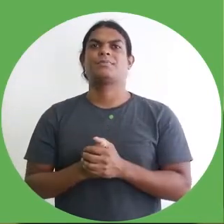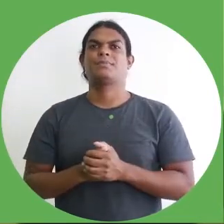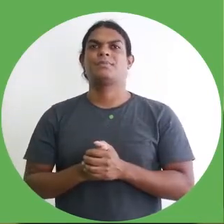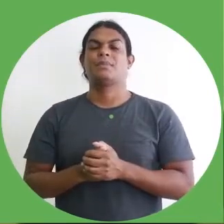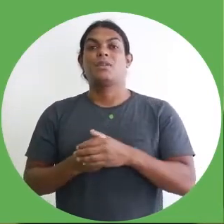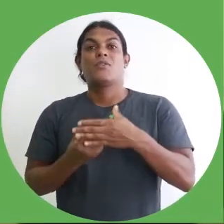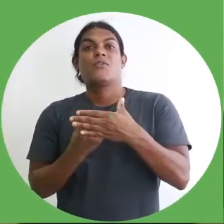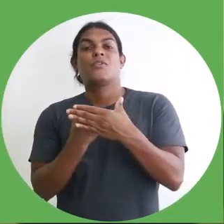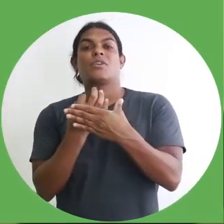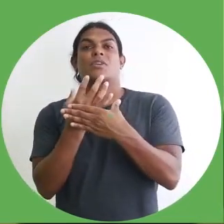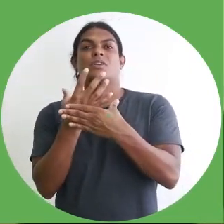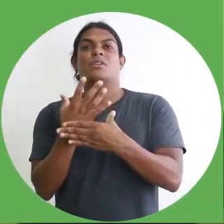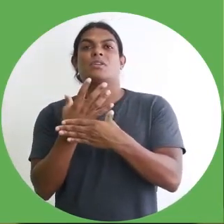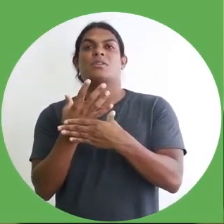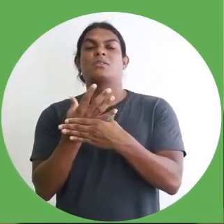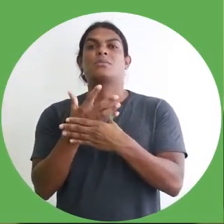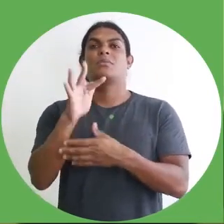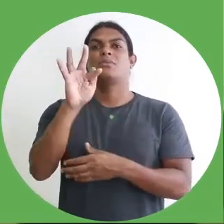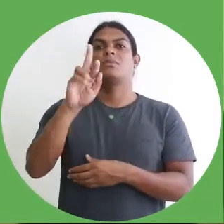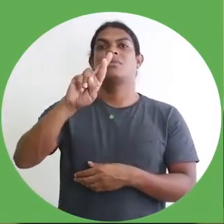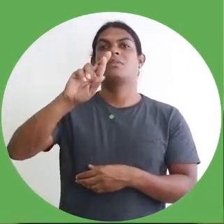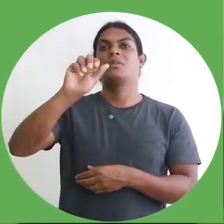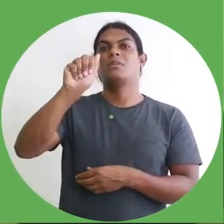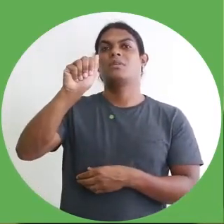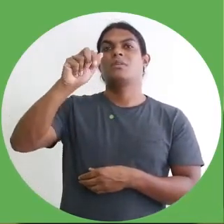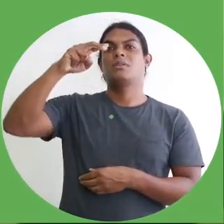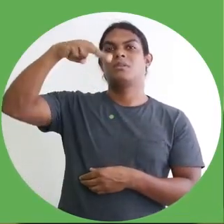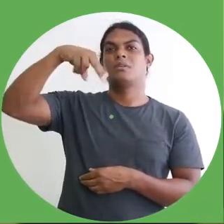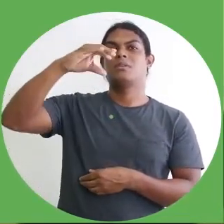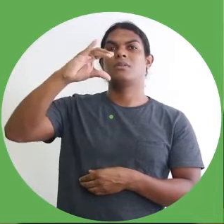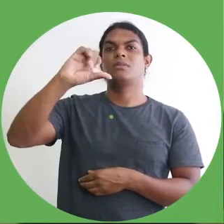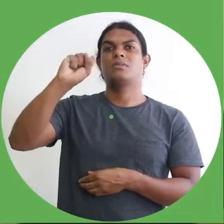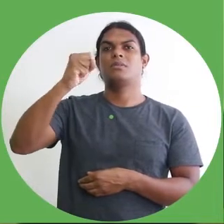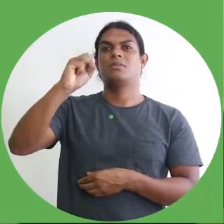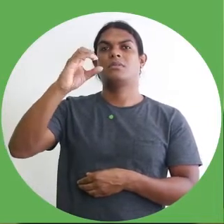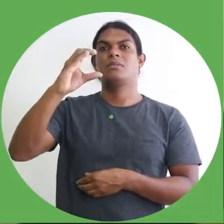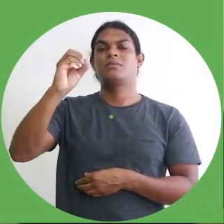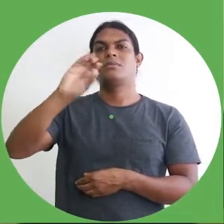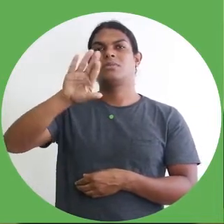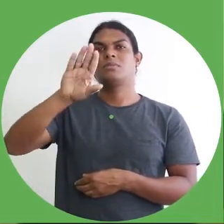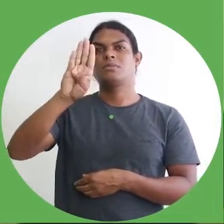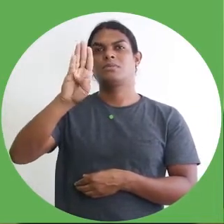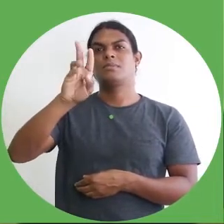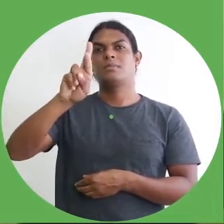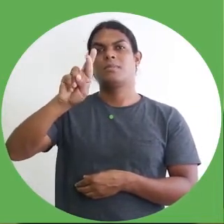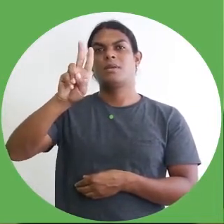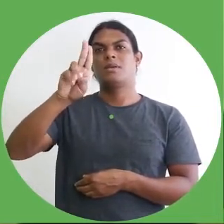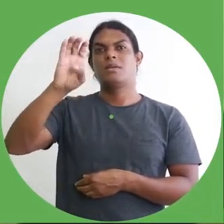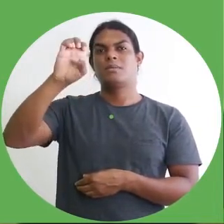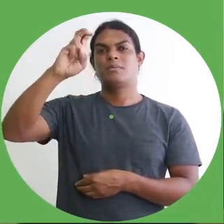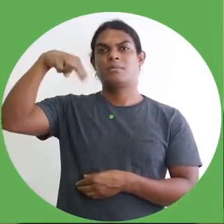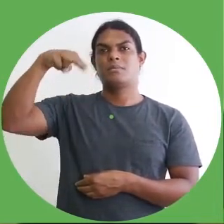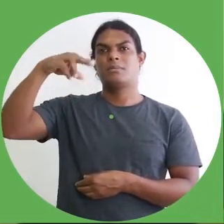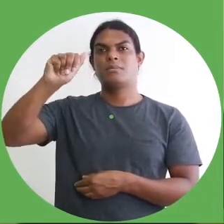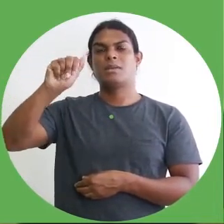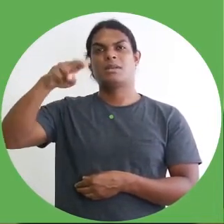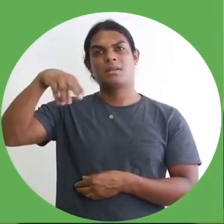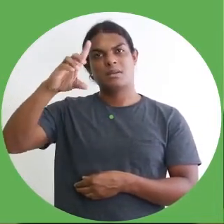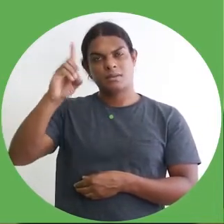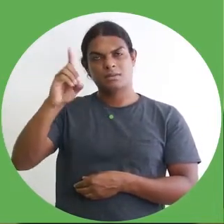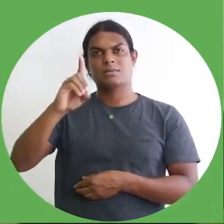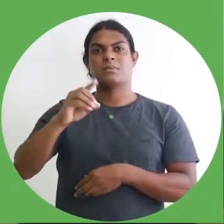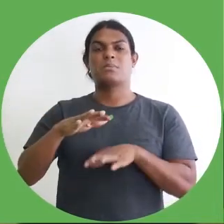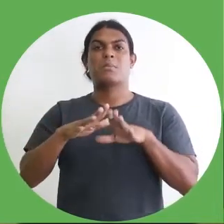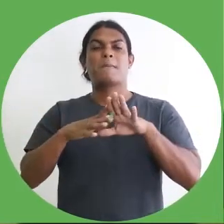foi criado pelo artista Francisco Brenan. Possui um acervo com mais de duas mil peças. Dentre essas peças, tem